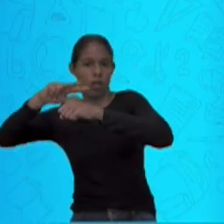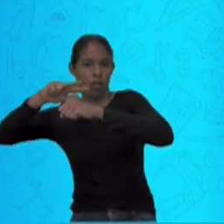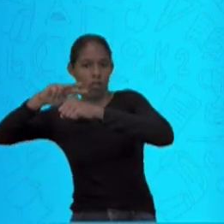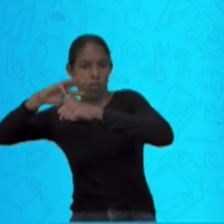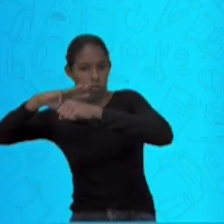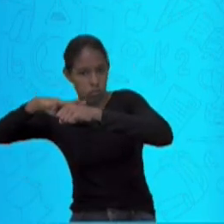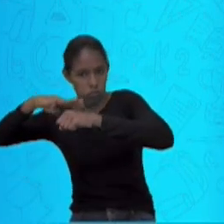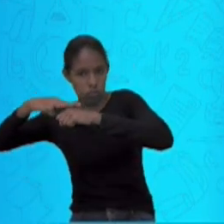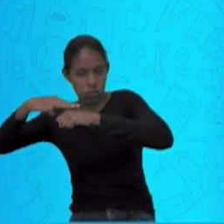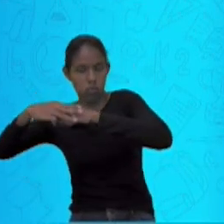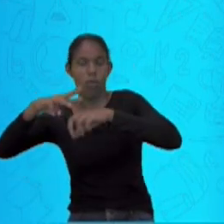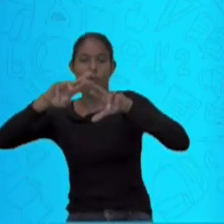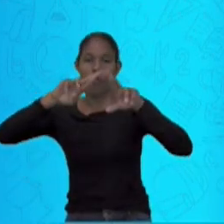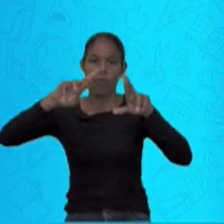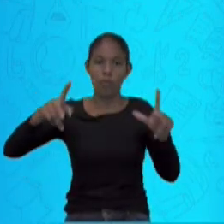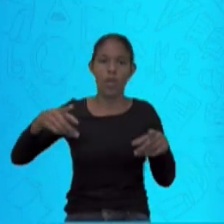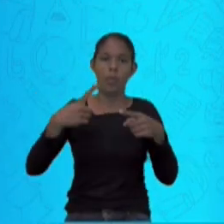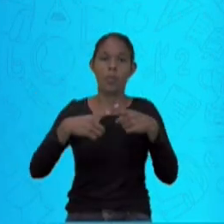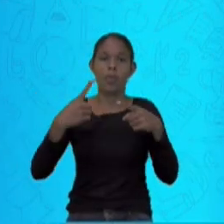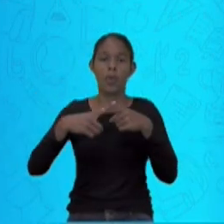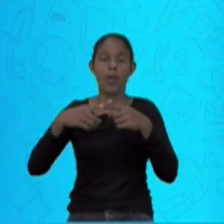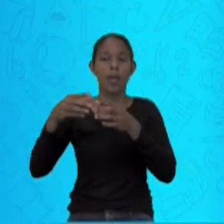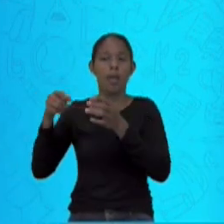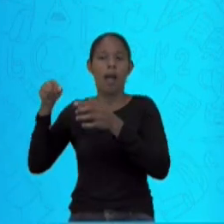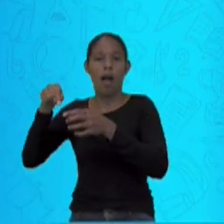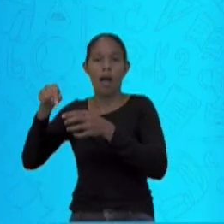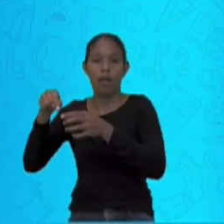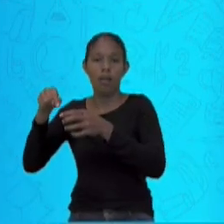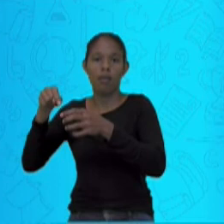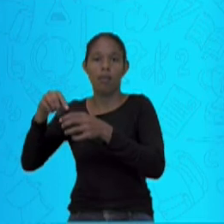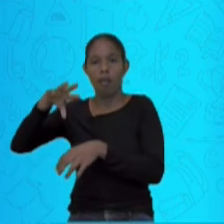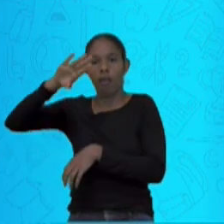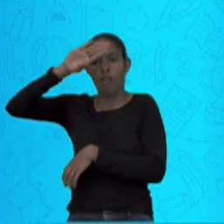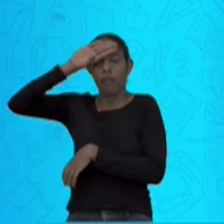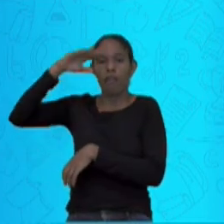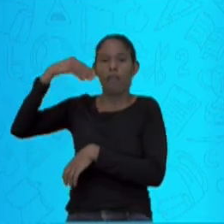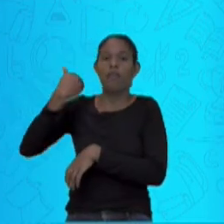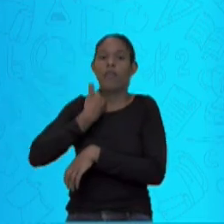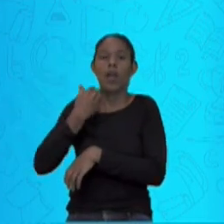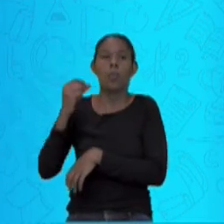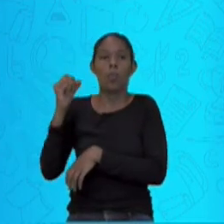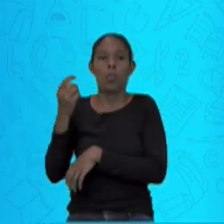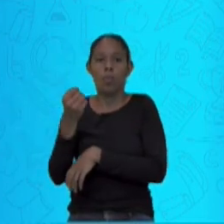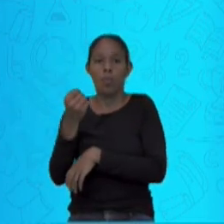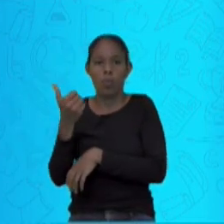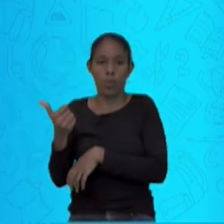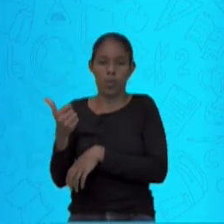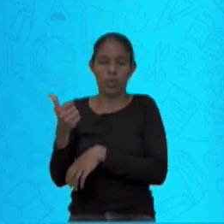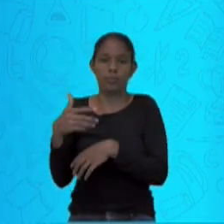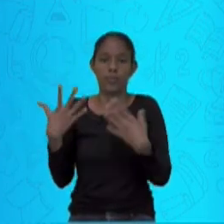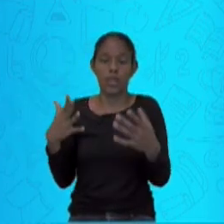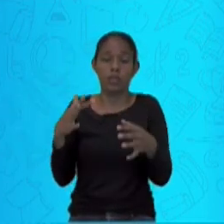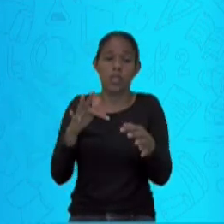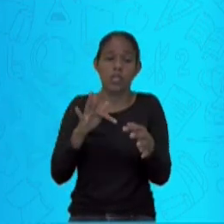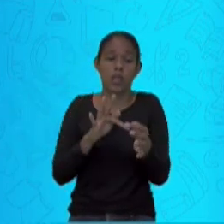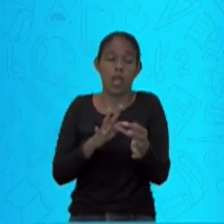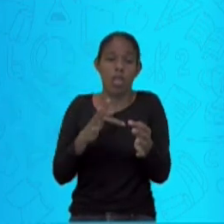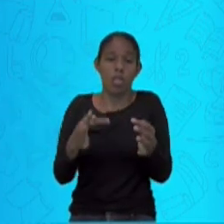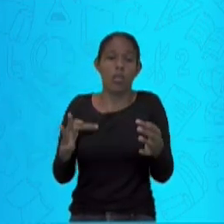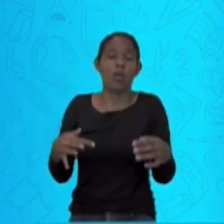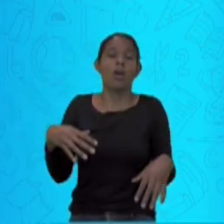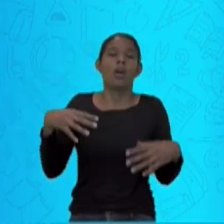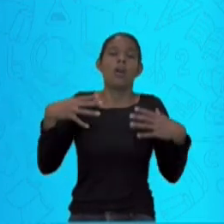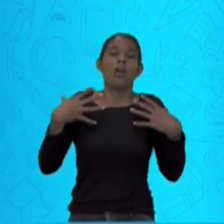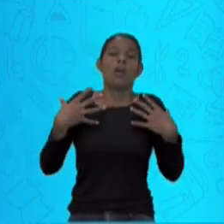início agudo, ou seja, repentino. Dores articulares, cefaleia, náuseas e fadiga. A principal